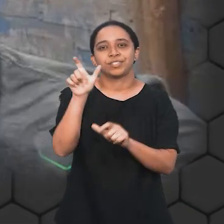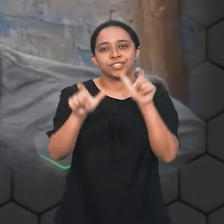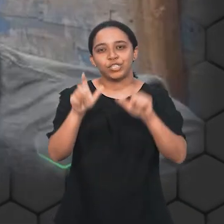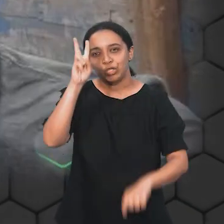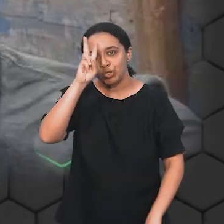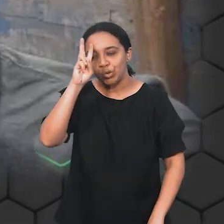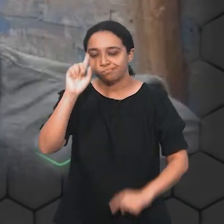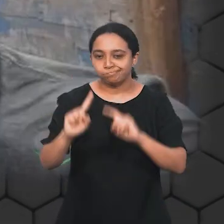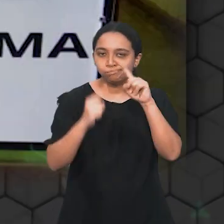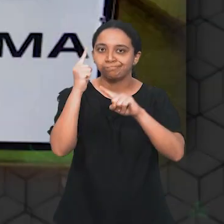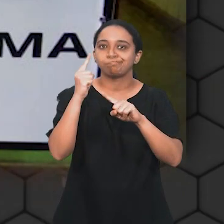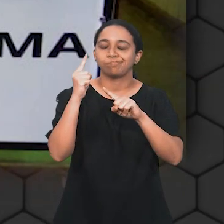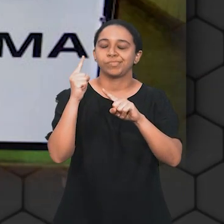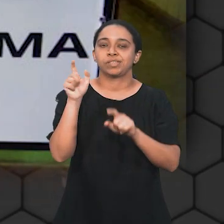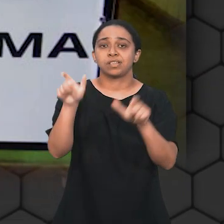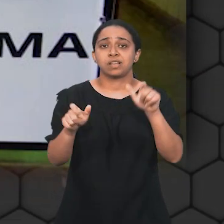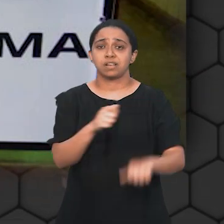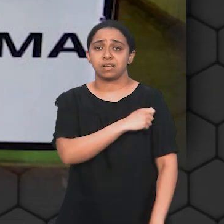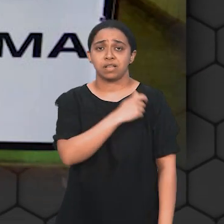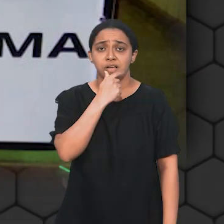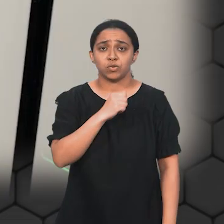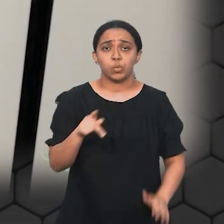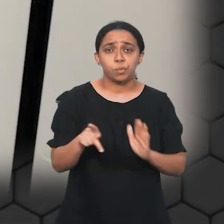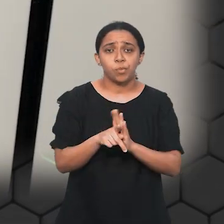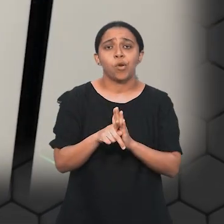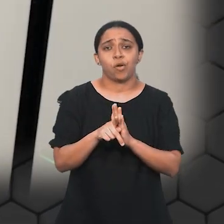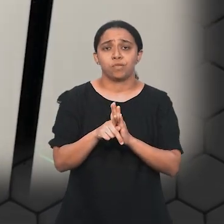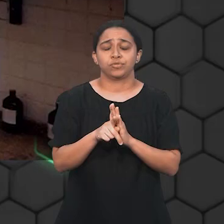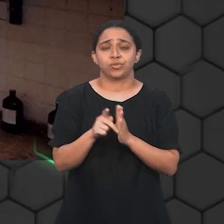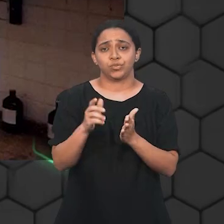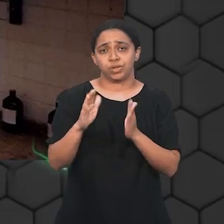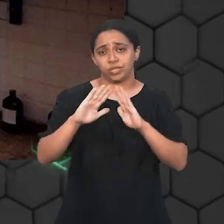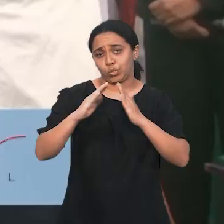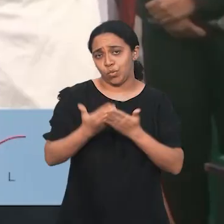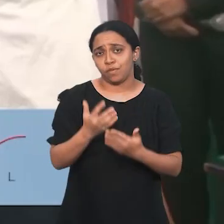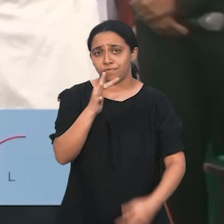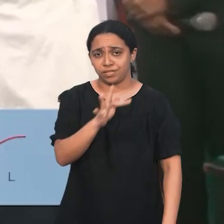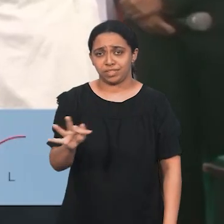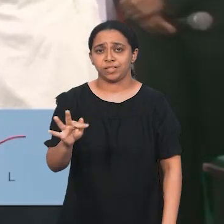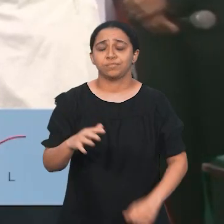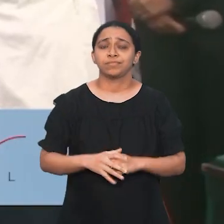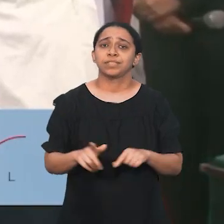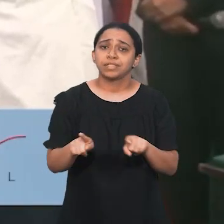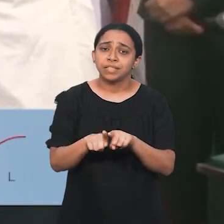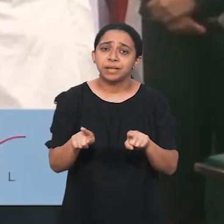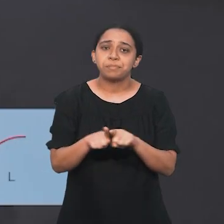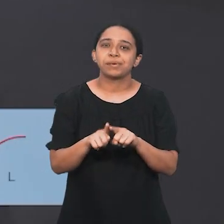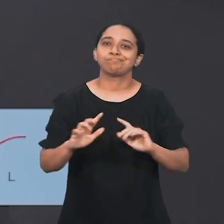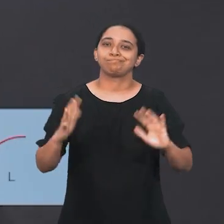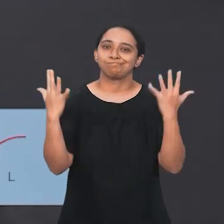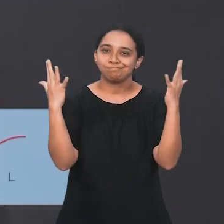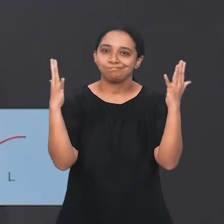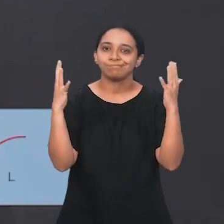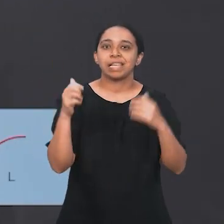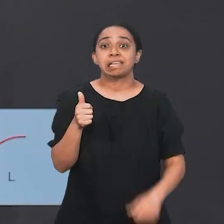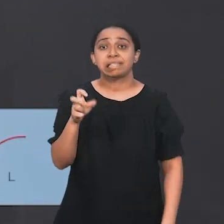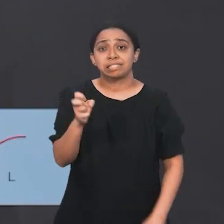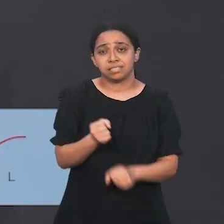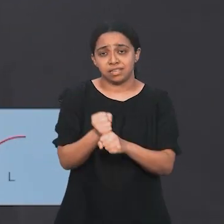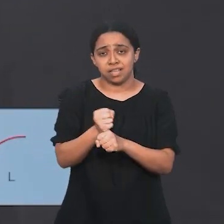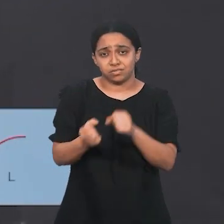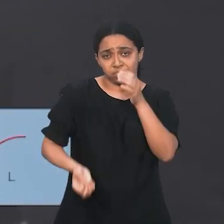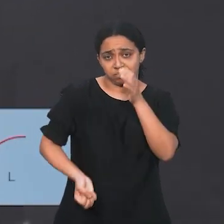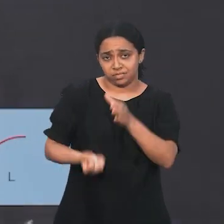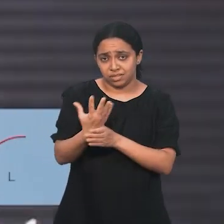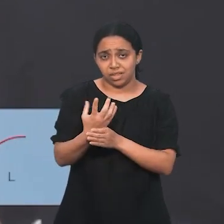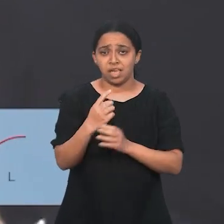de superação e destaque de alunos da Rede Federal de Ensino, além de acompanhar a celebração dos